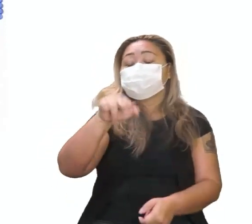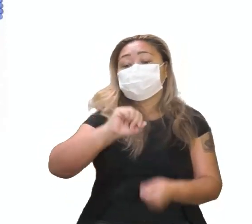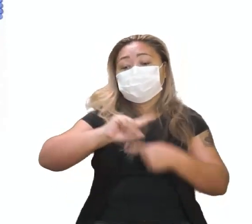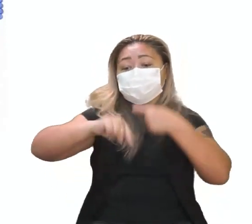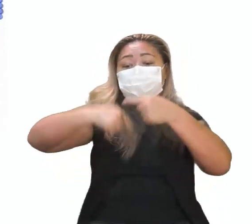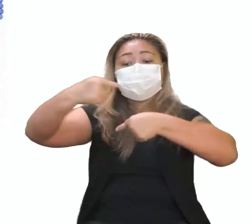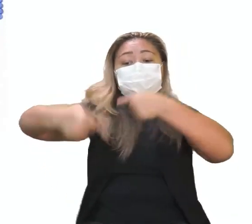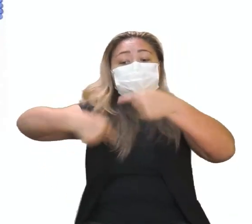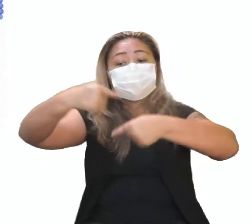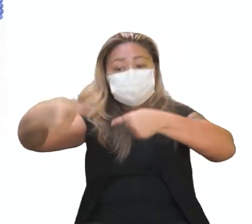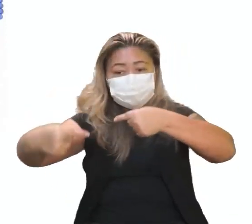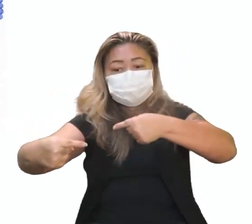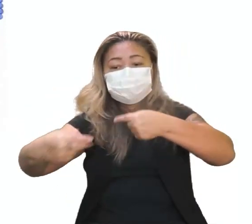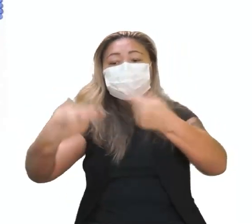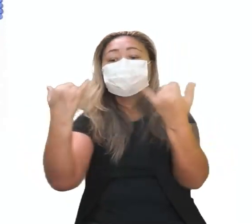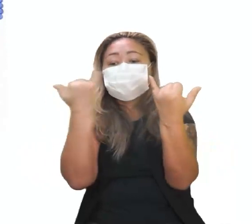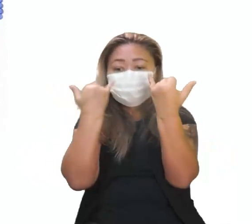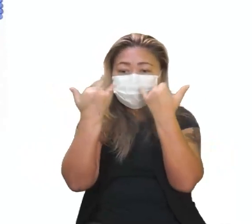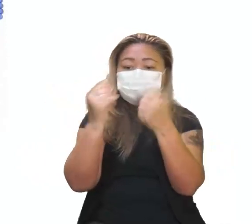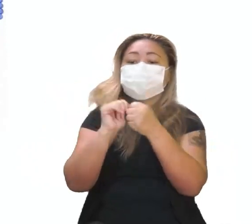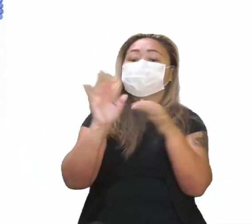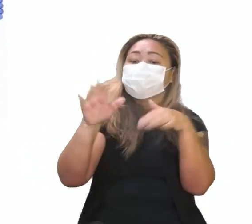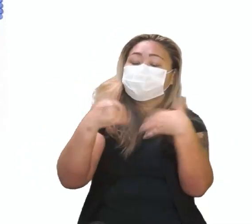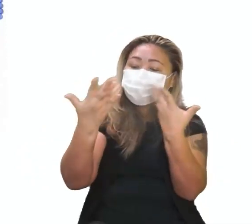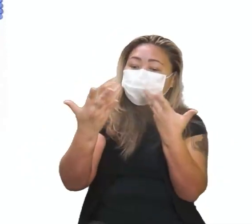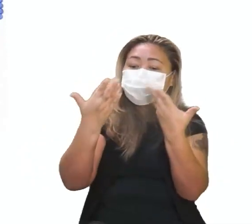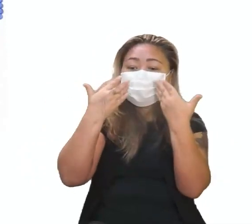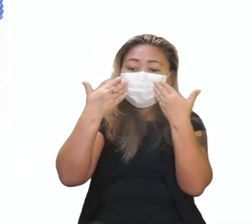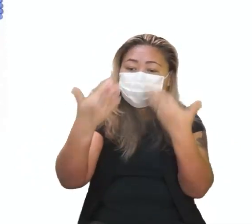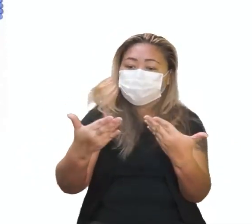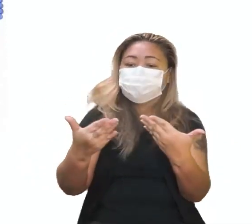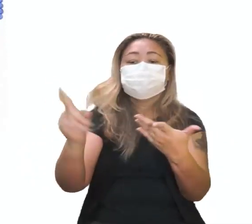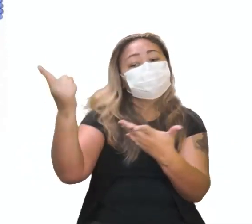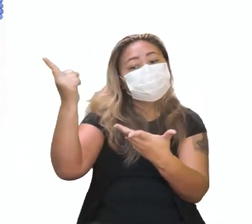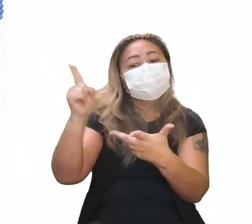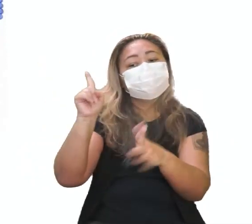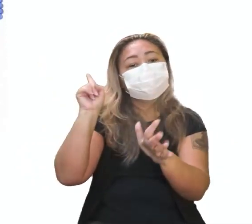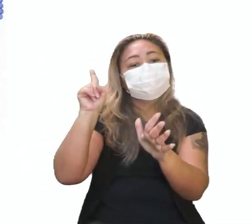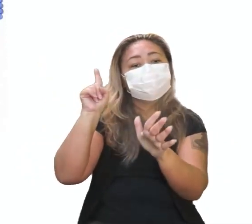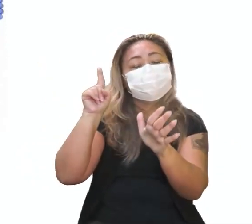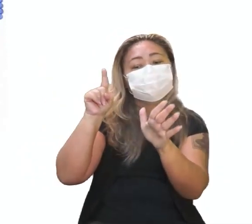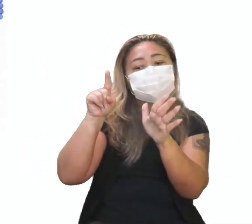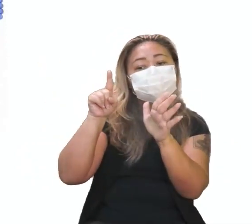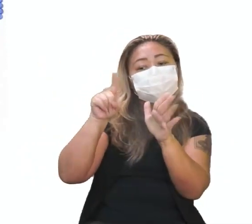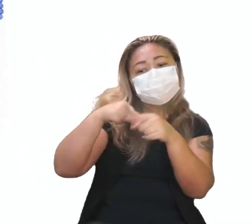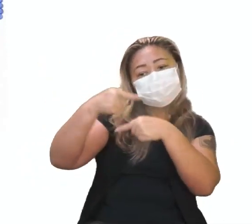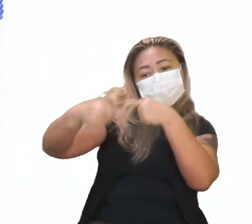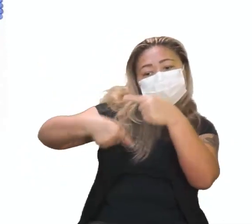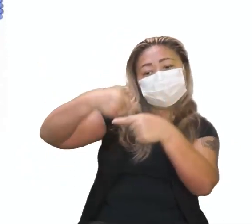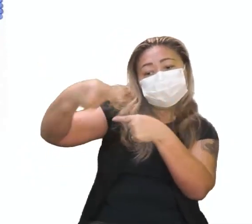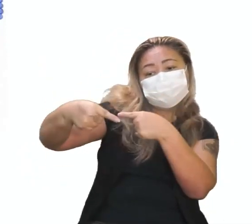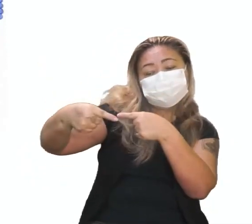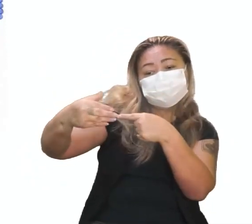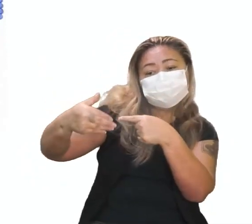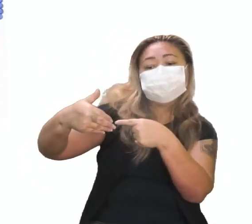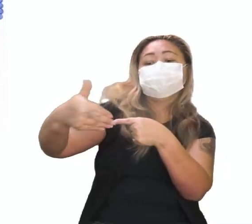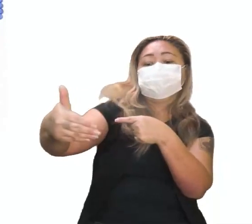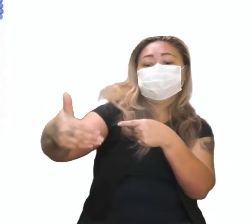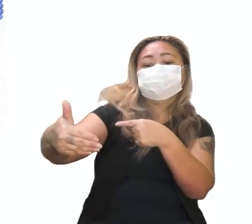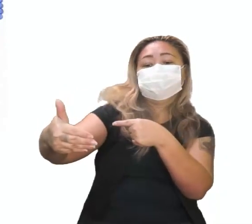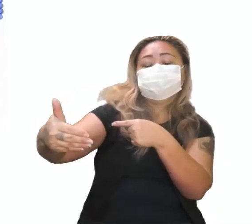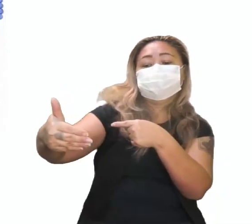transmissão, passa essas informações. E aí, estava comprovado a questão dessas transmissões a partir